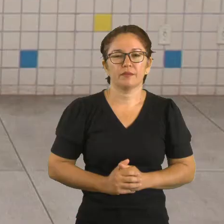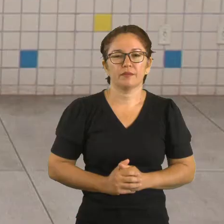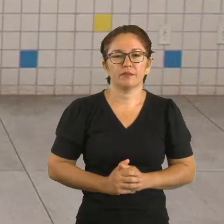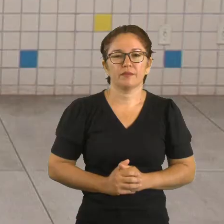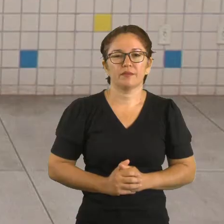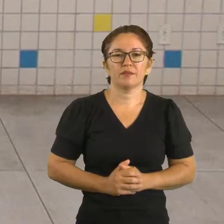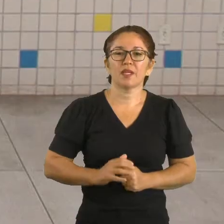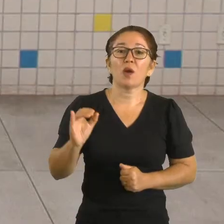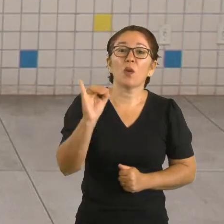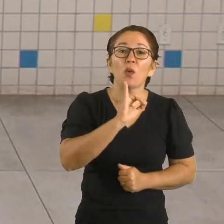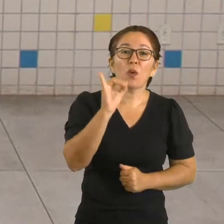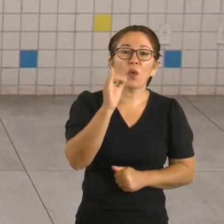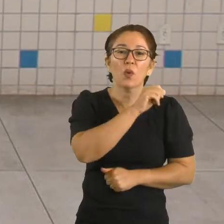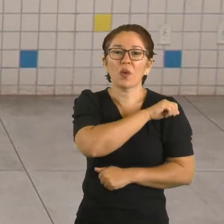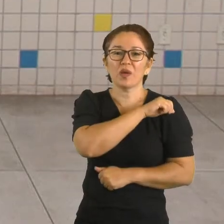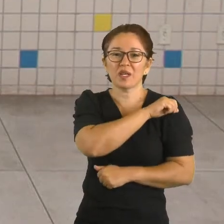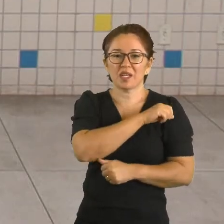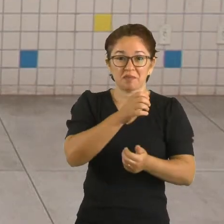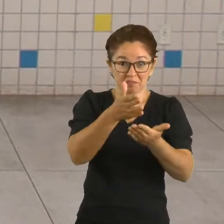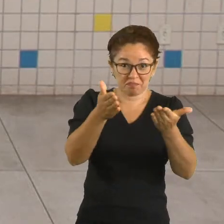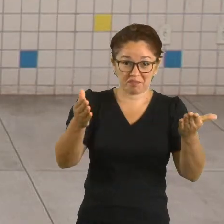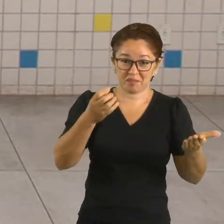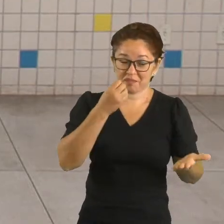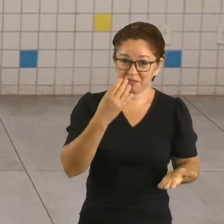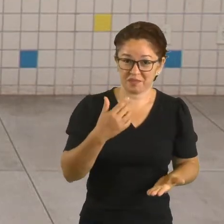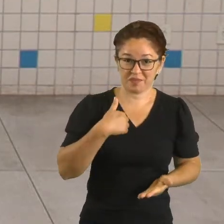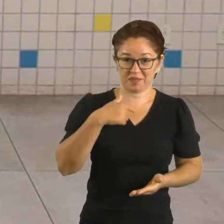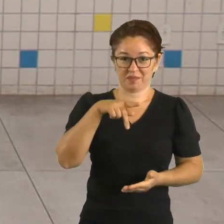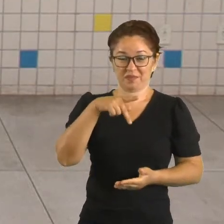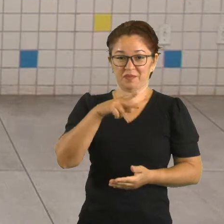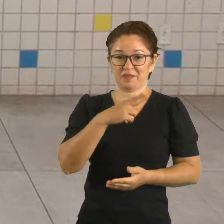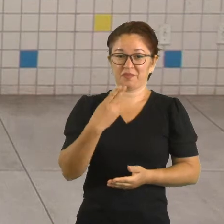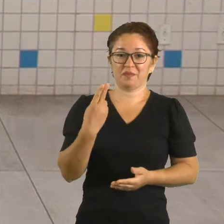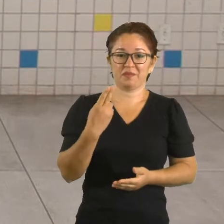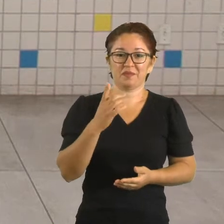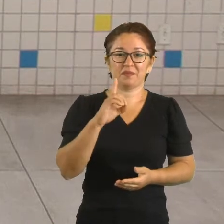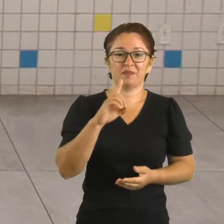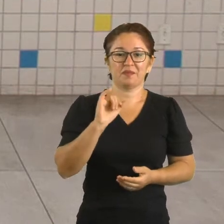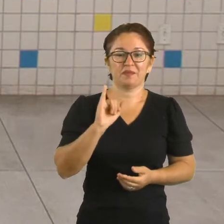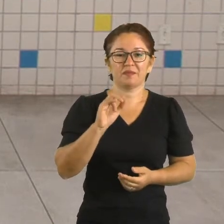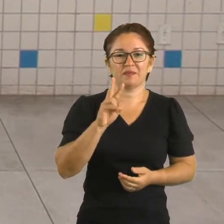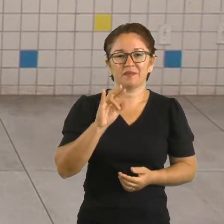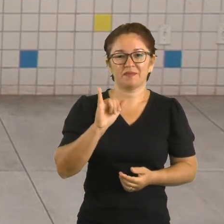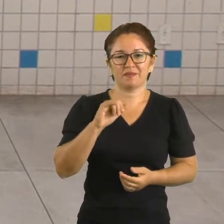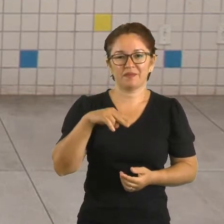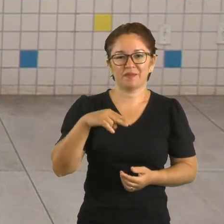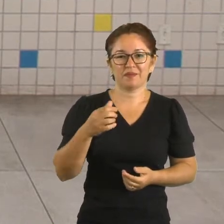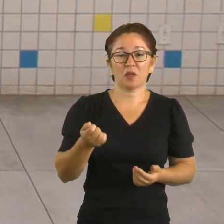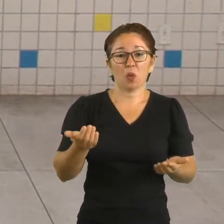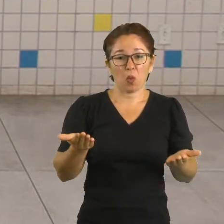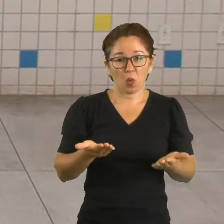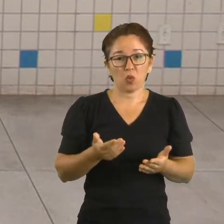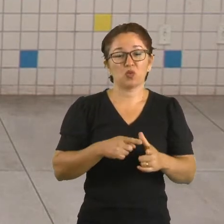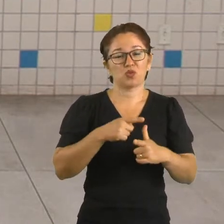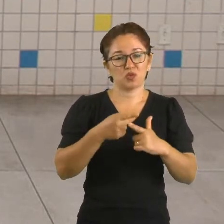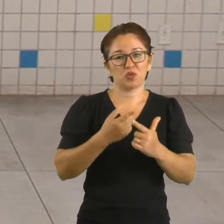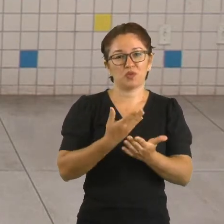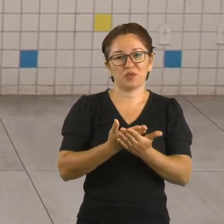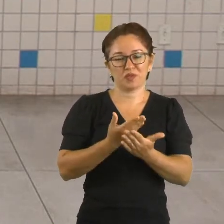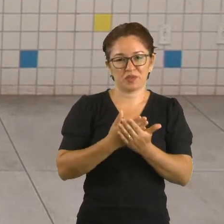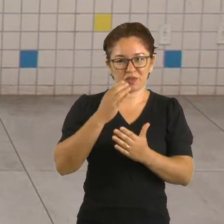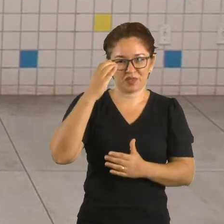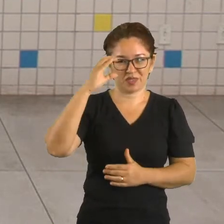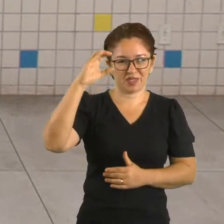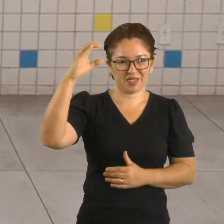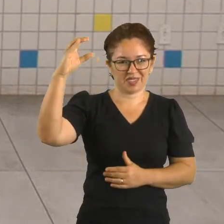Oi turma, tudo bem? Sou professora Divina, nós vamos para mais uma aula de ciências. Hoje nós iremos falar sobre